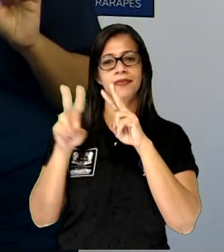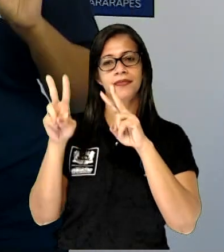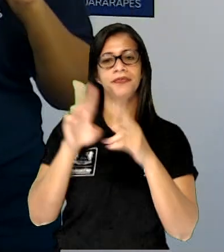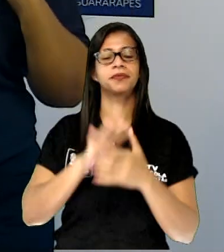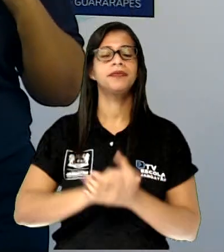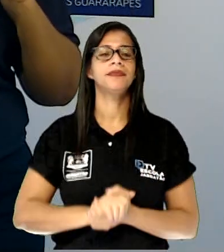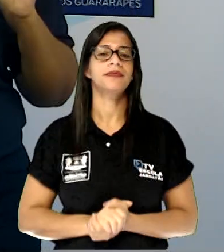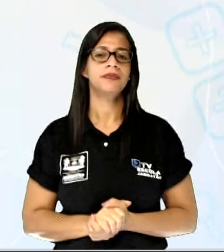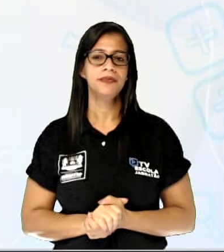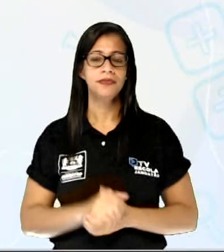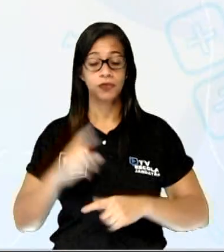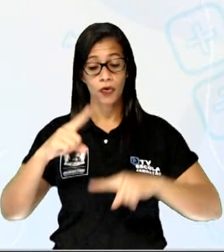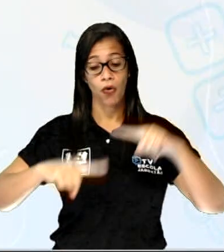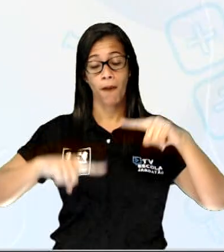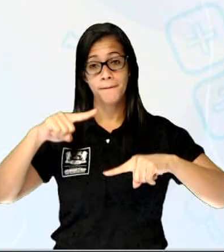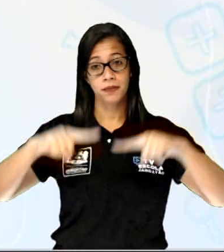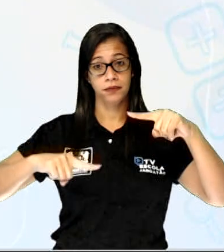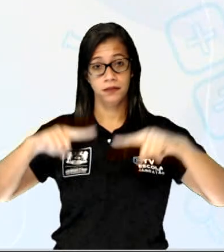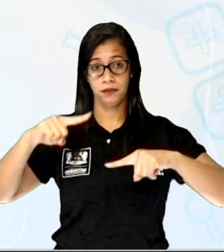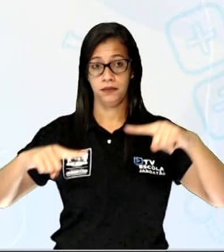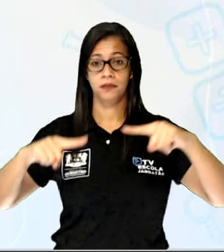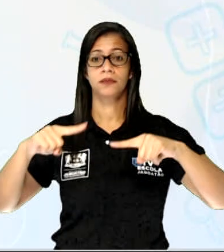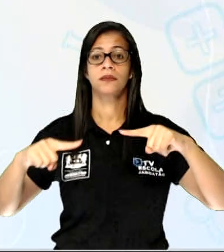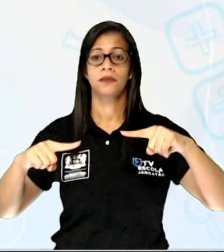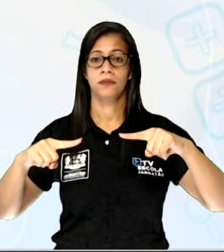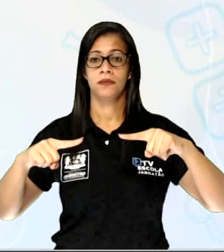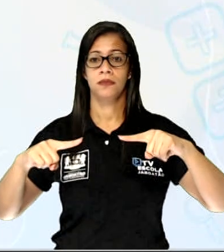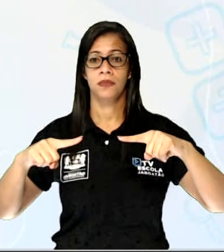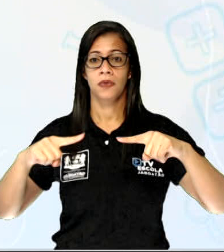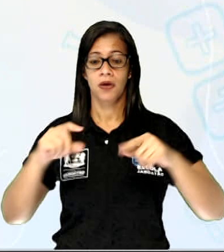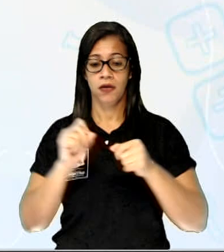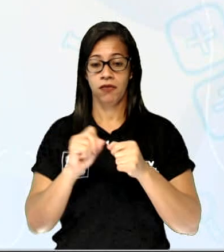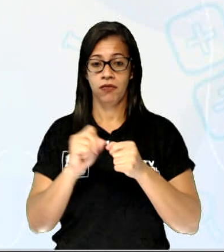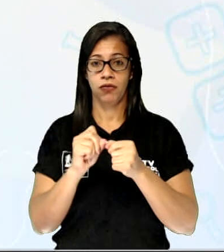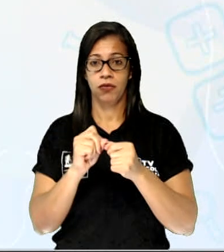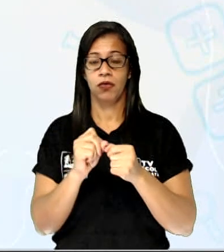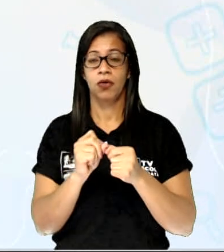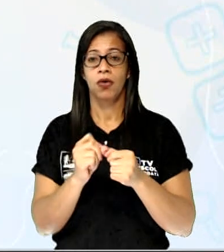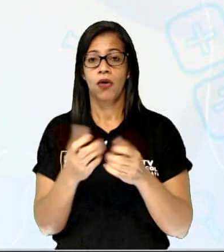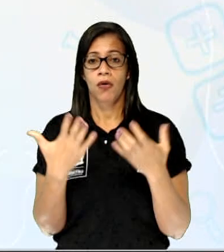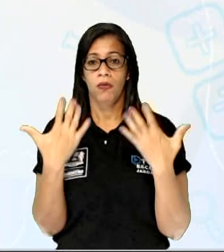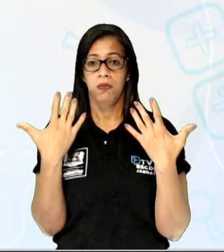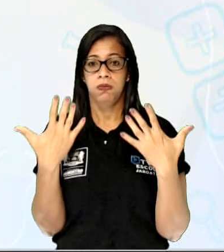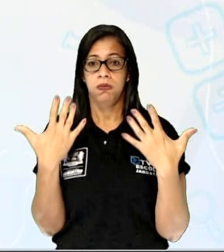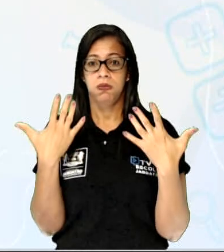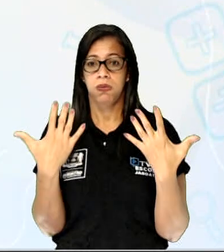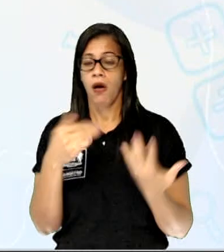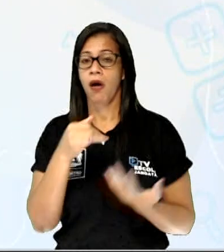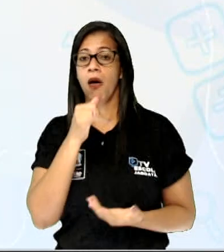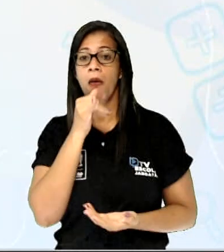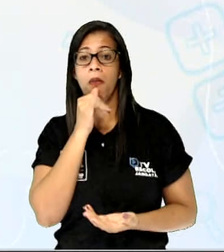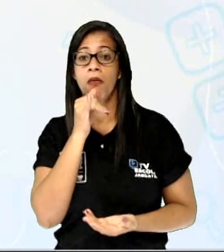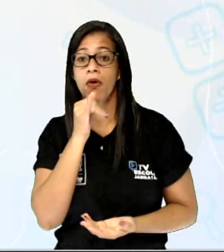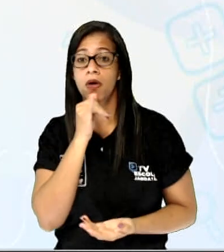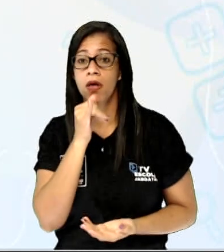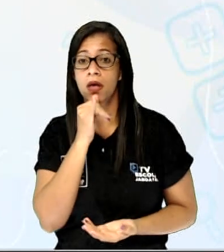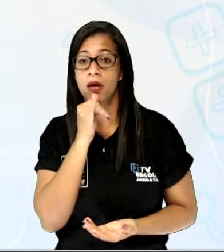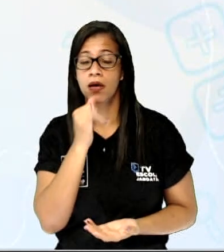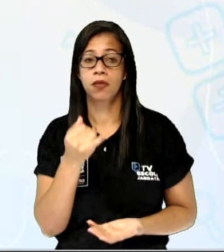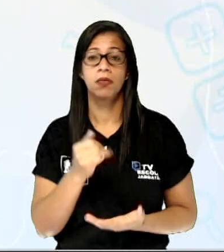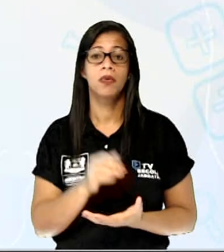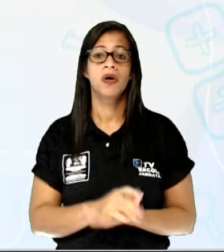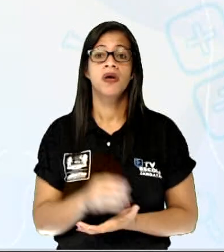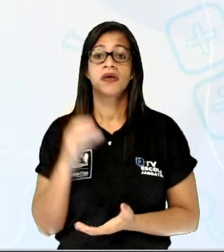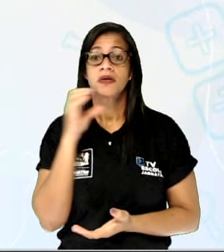Objetos condutores de calor. Aquele que conduz e segura o calor por mais tempo. Como